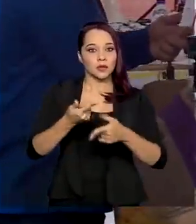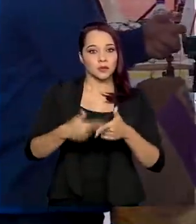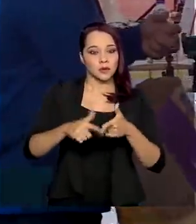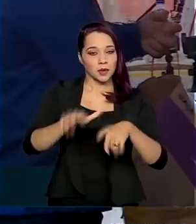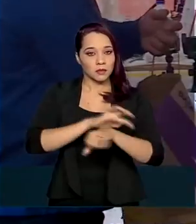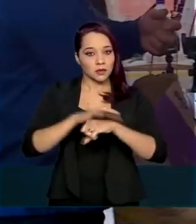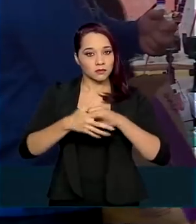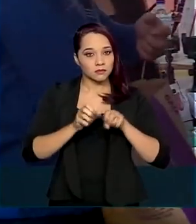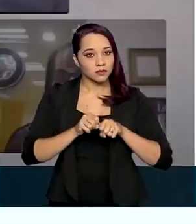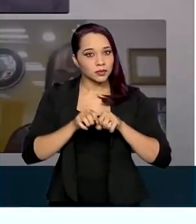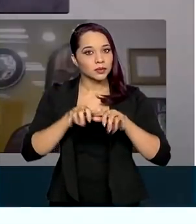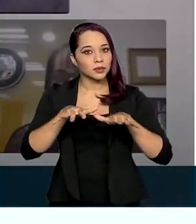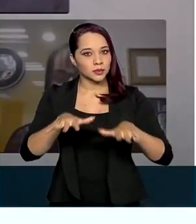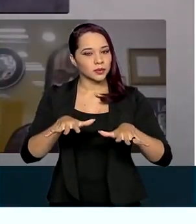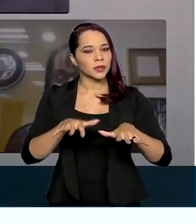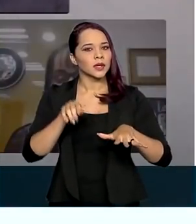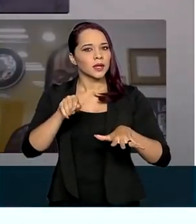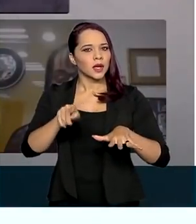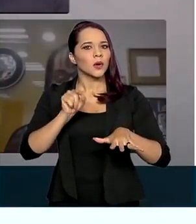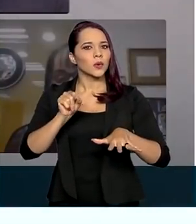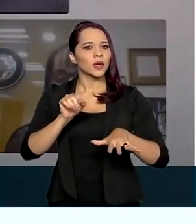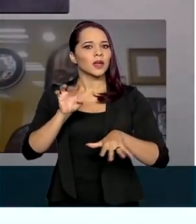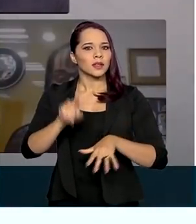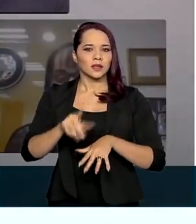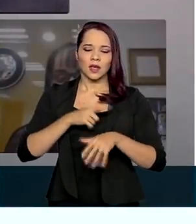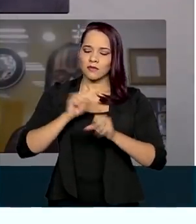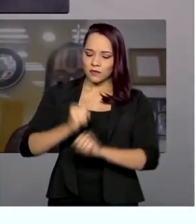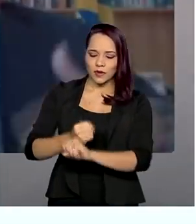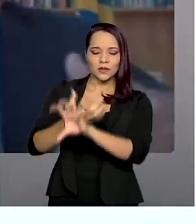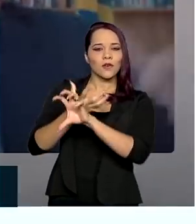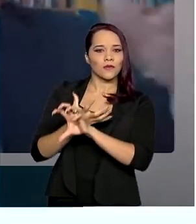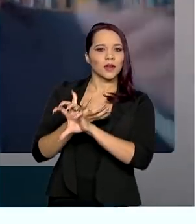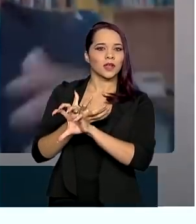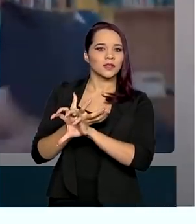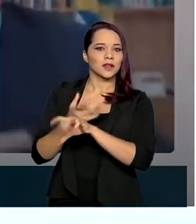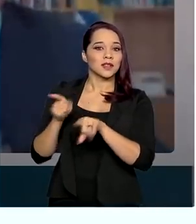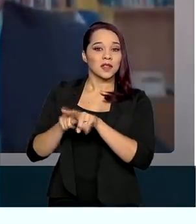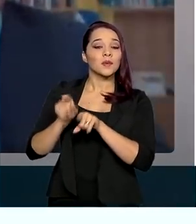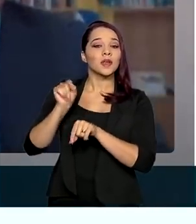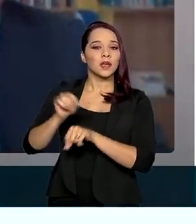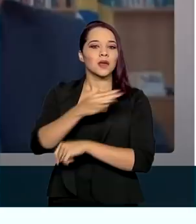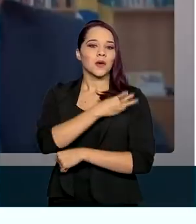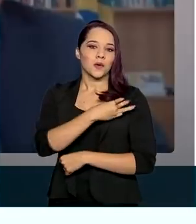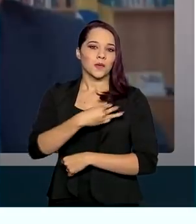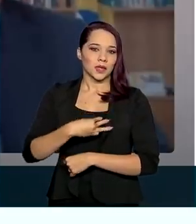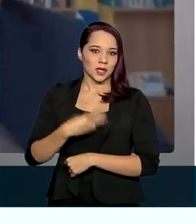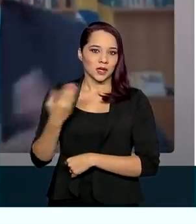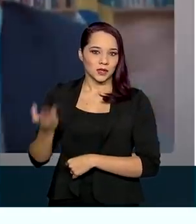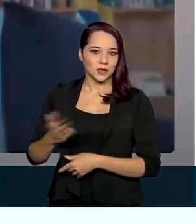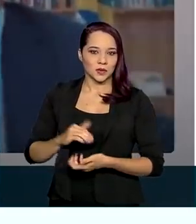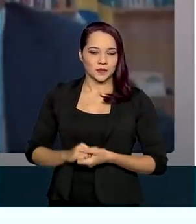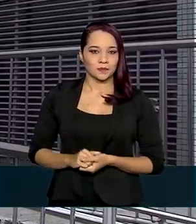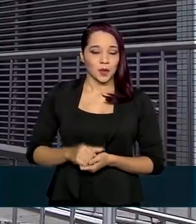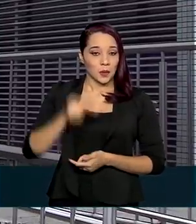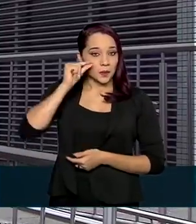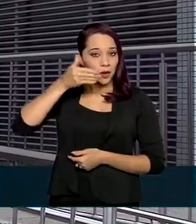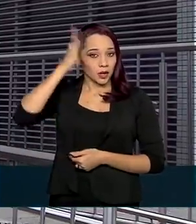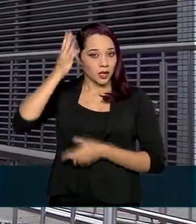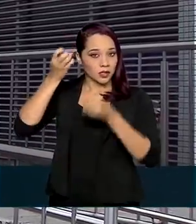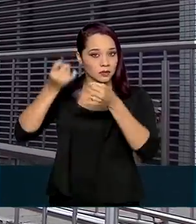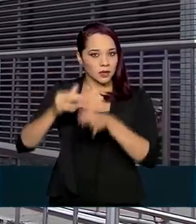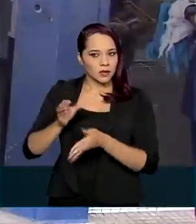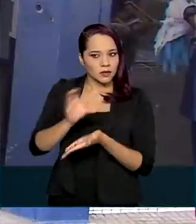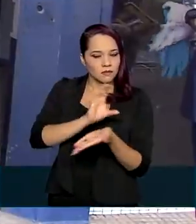de covid-19 foram o tema de videoconferência online, com a participação do ministro. Segundo Guedes, os